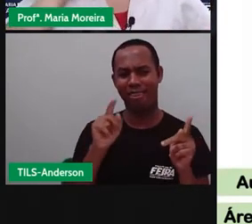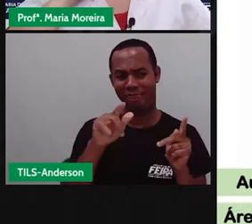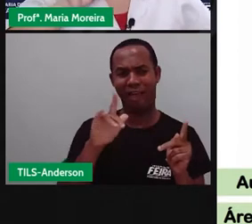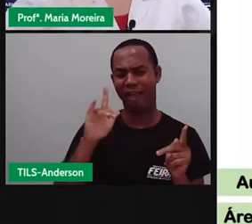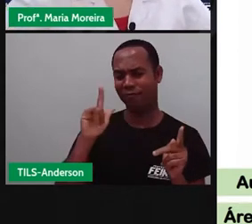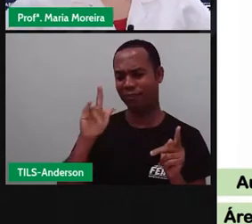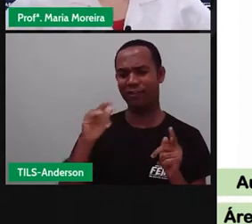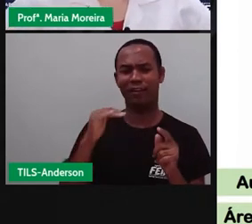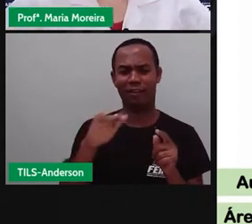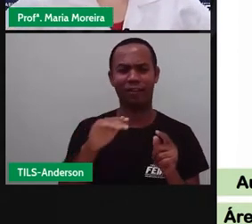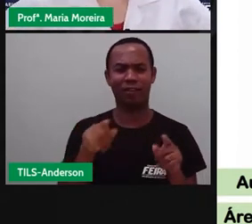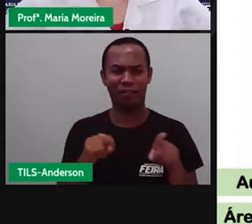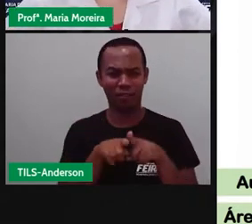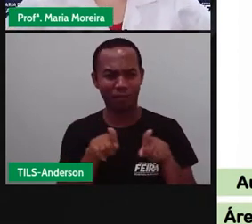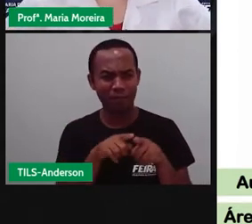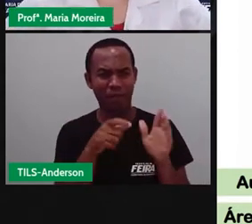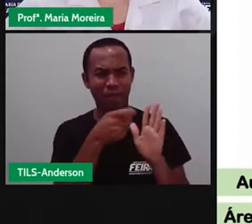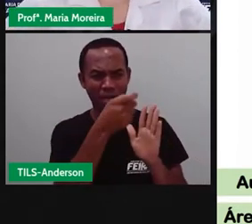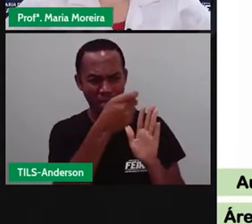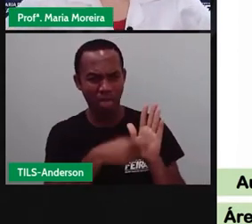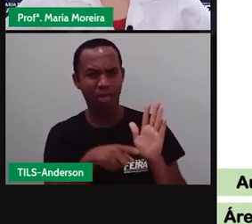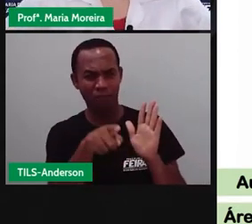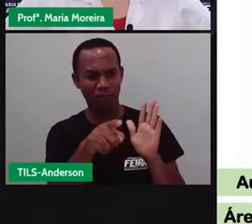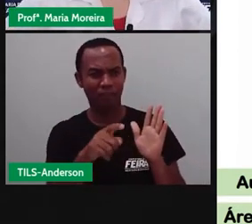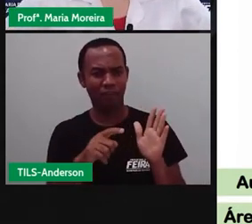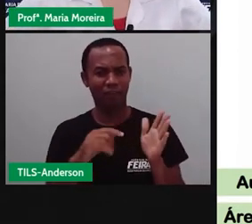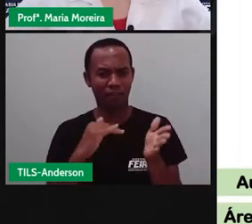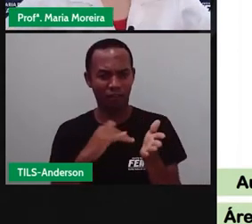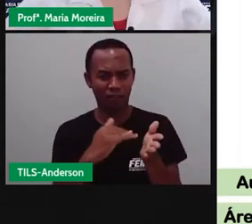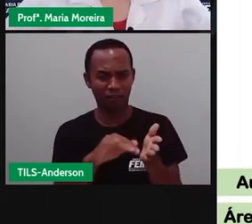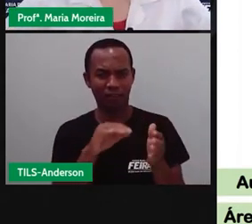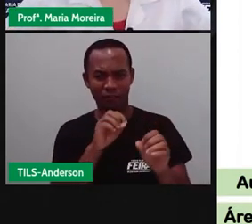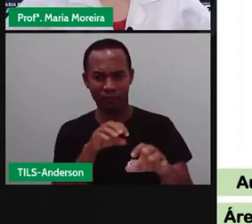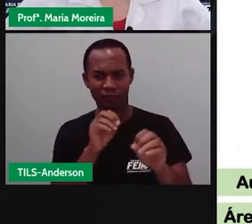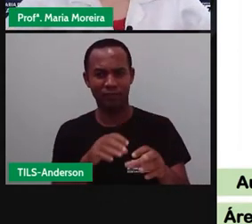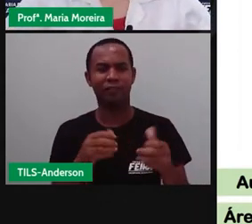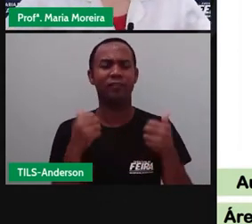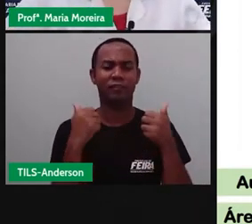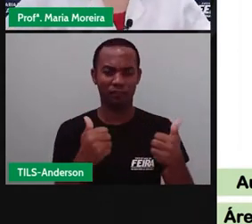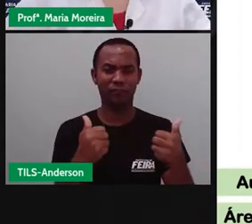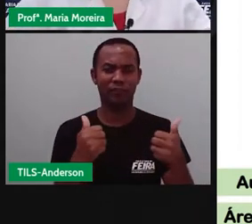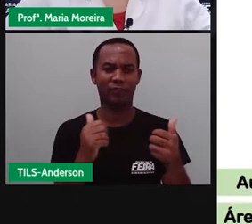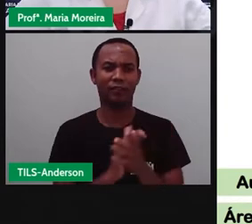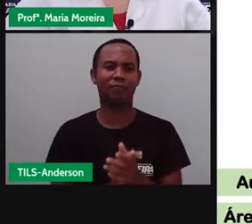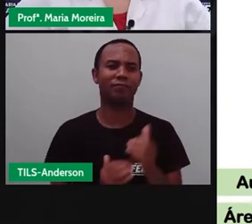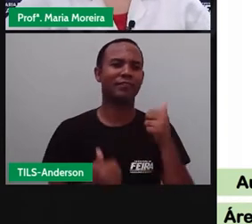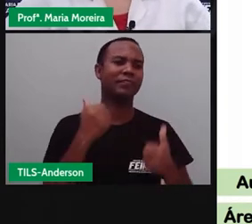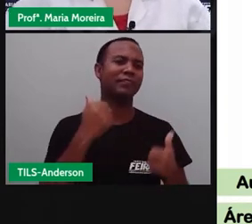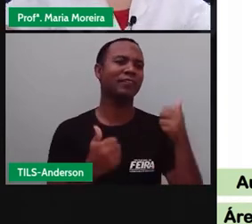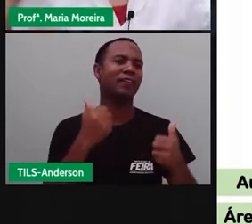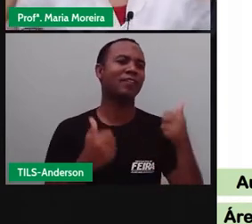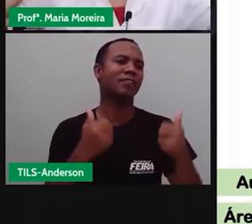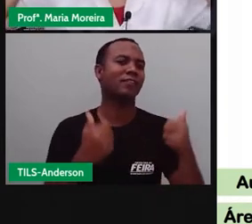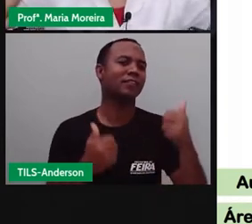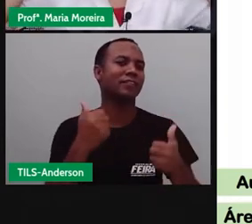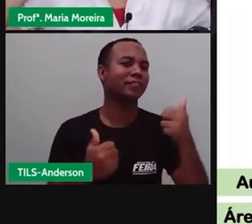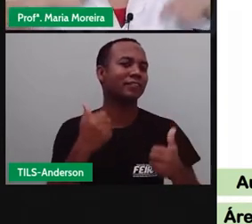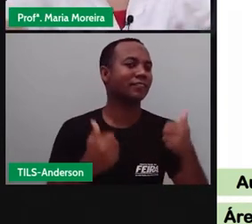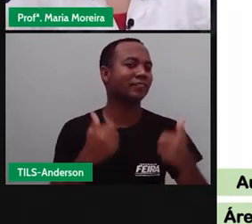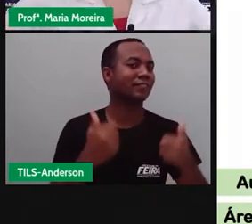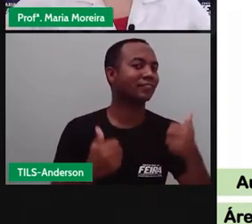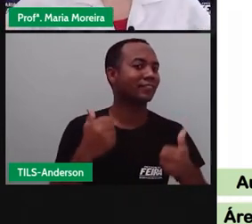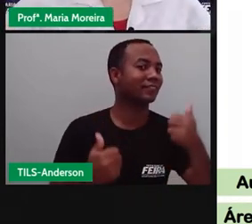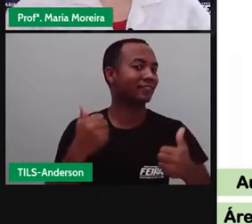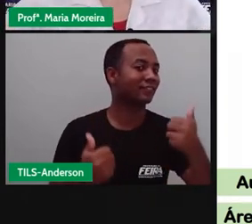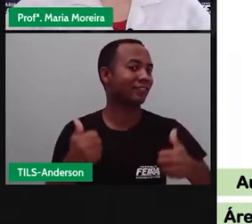Já se inscreveram aqui no canal da Seduc? Ainda não? E tá esperando o quê? Aquela moralzinha que a gente merece. E os comentários